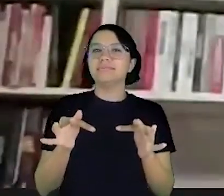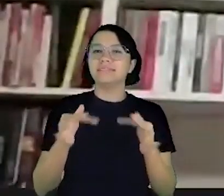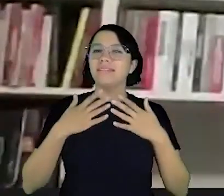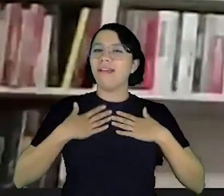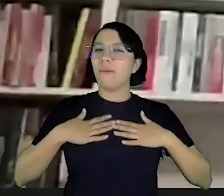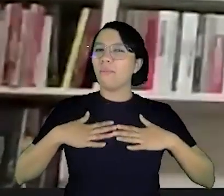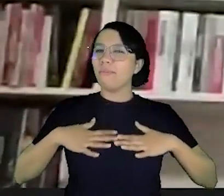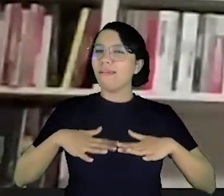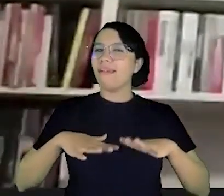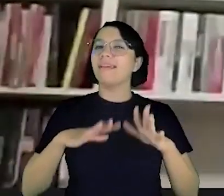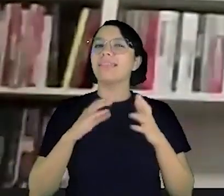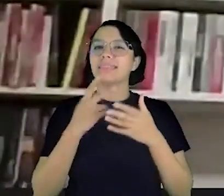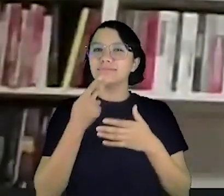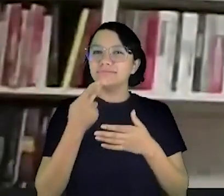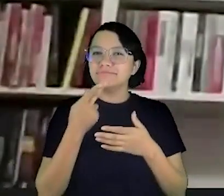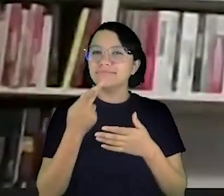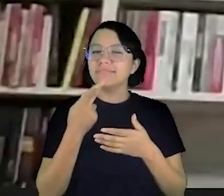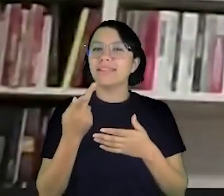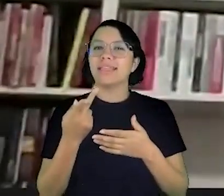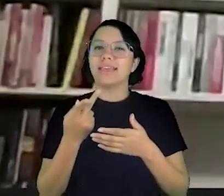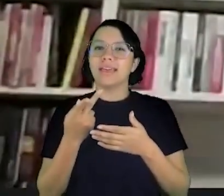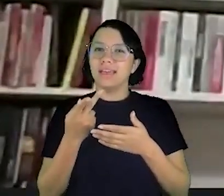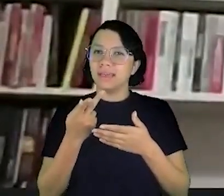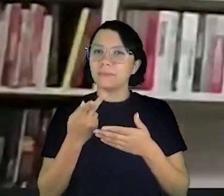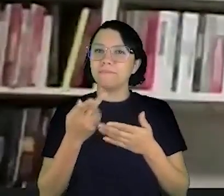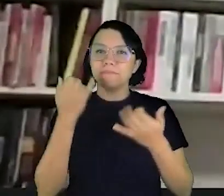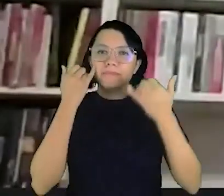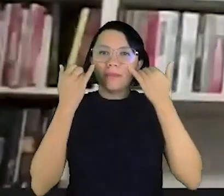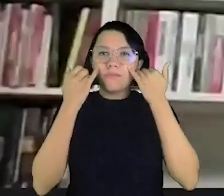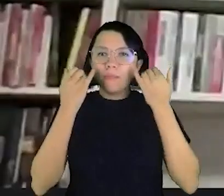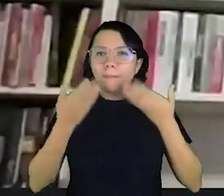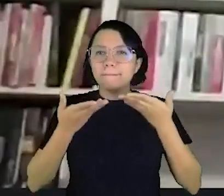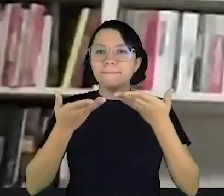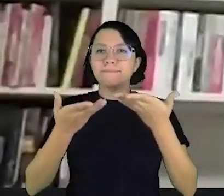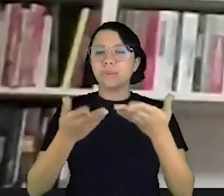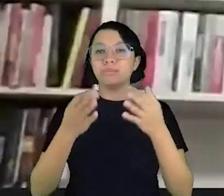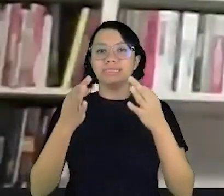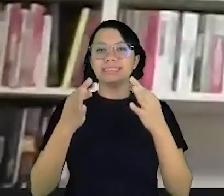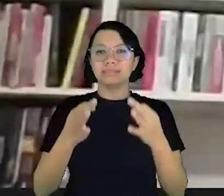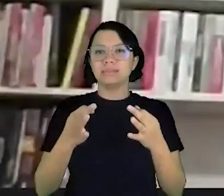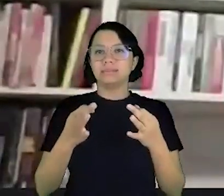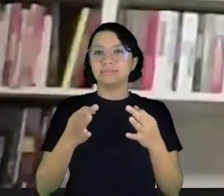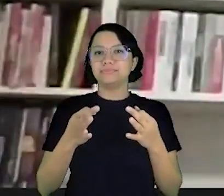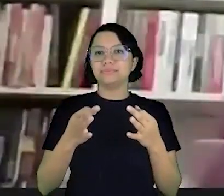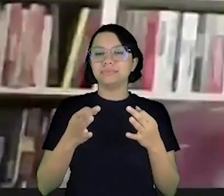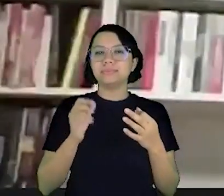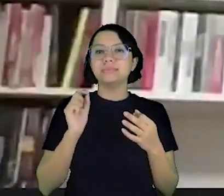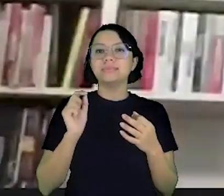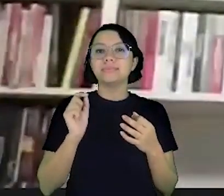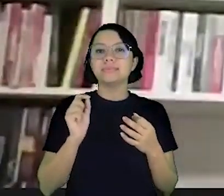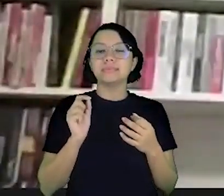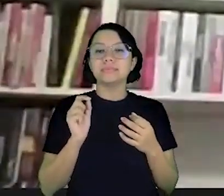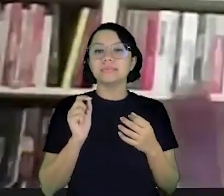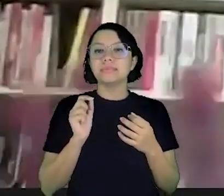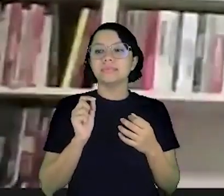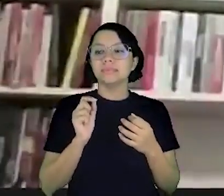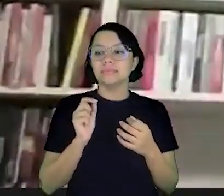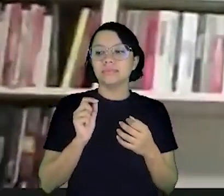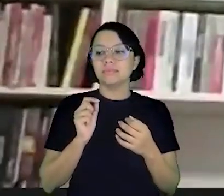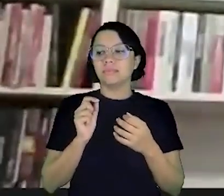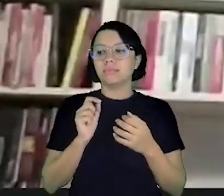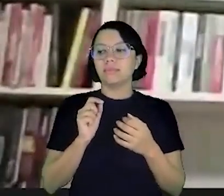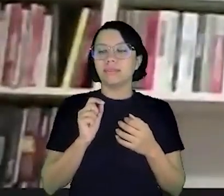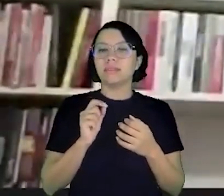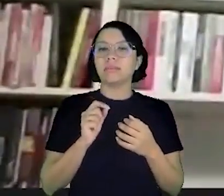simples tranquila de falar e passar tanta informação tenho certeza que